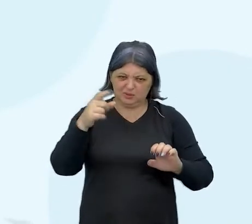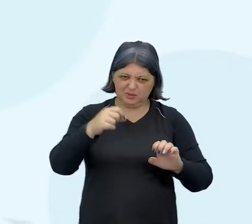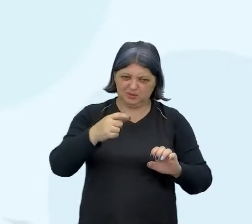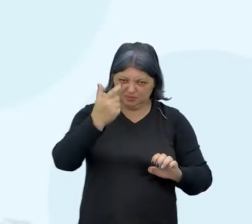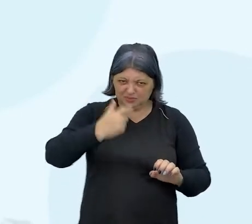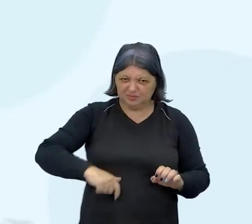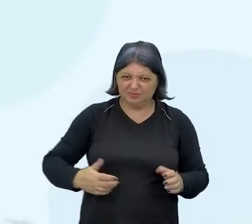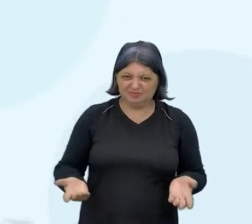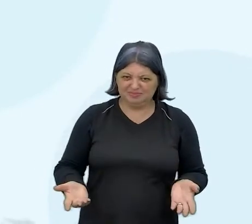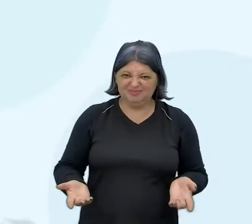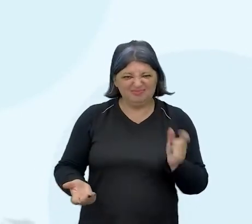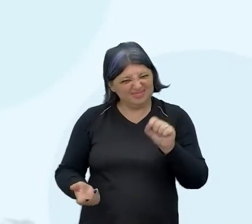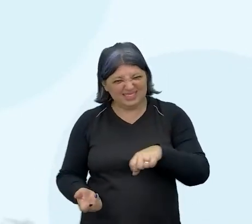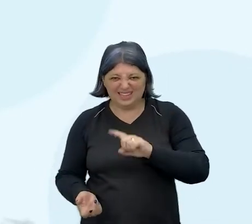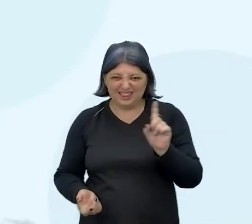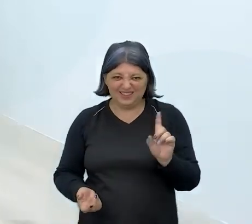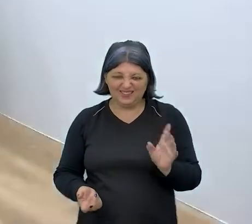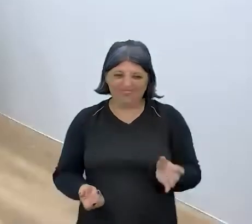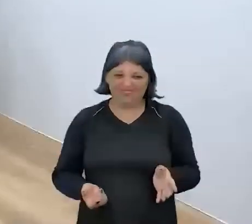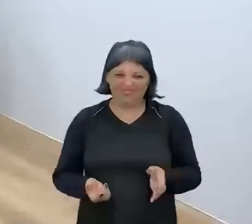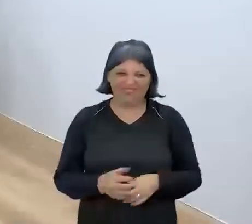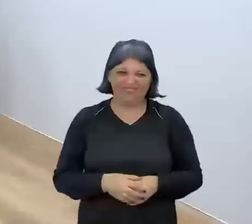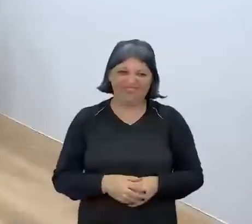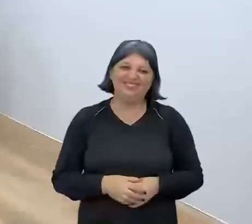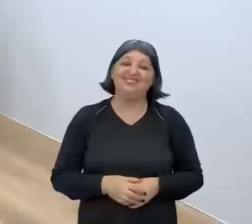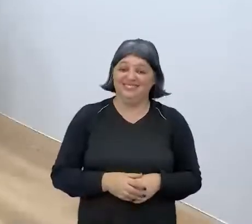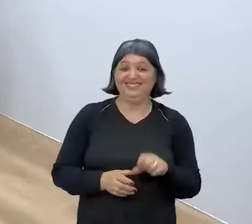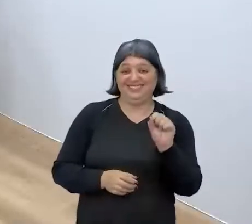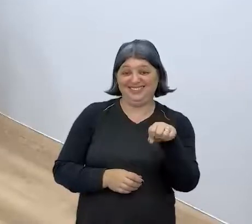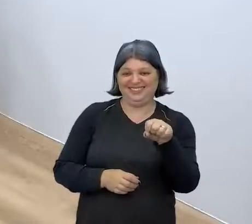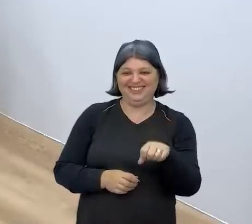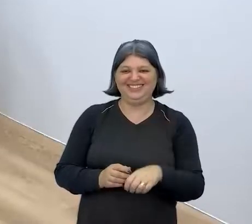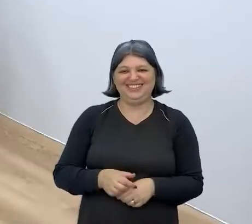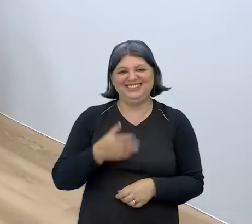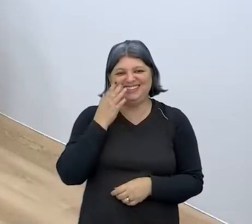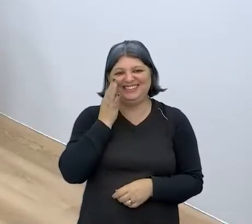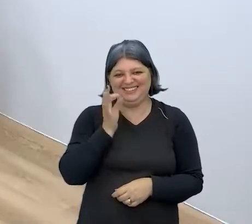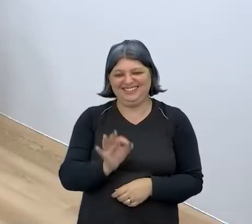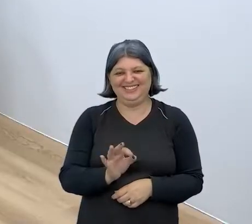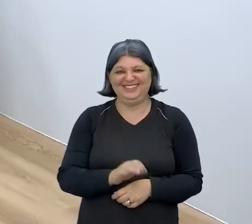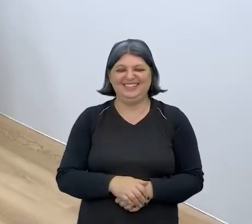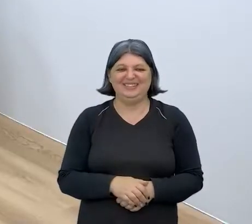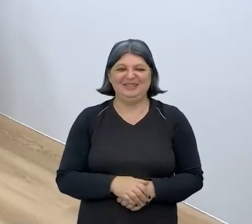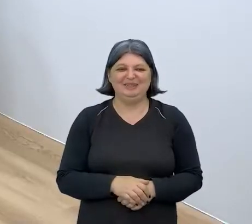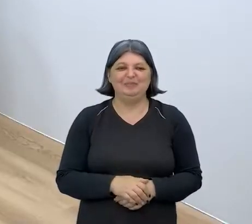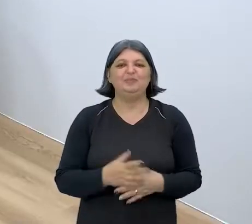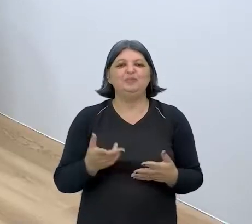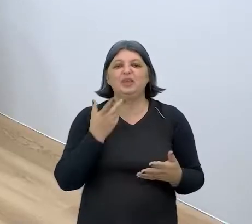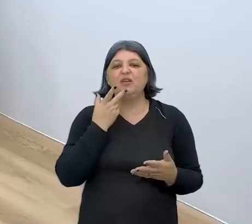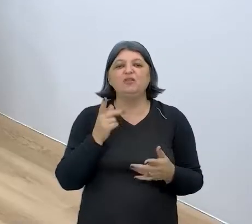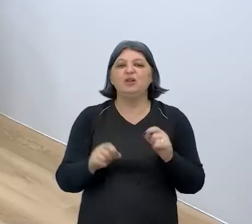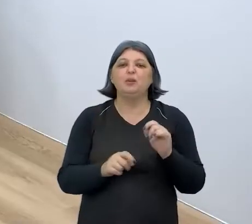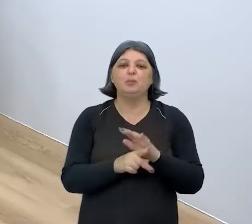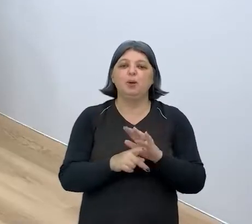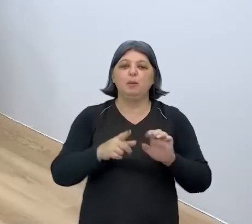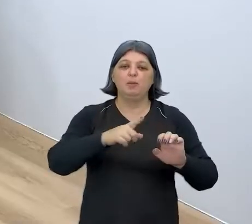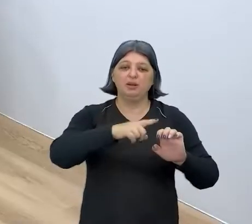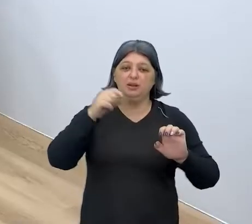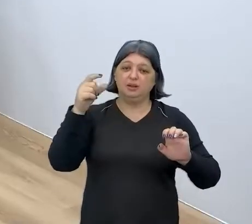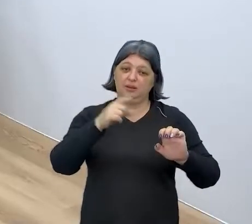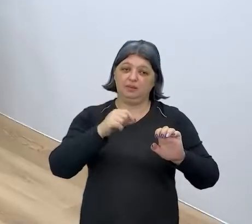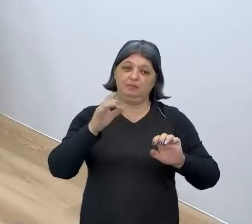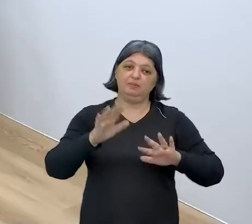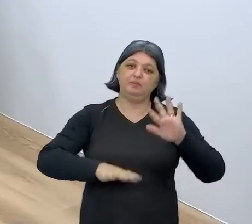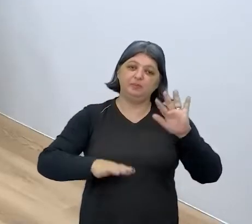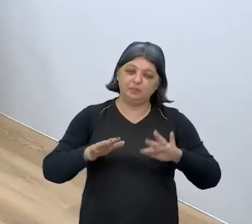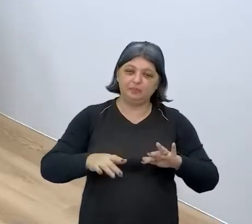Você já respondeu. Ah, é. Mas... Sim, Com certeza você é uma empreendedora. E assim, quando a gente fala de empreendimento, aqui